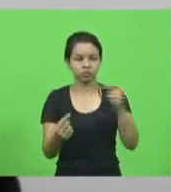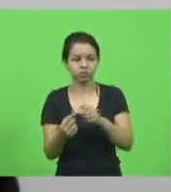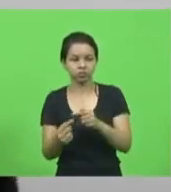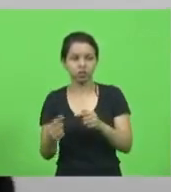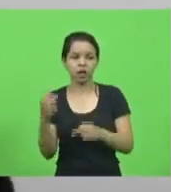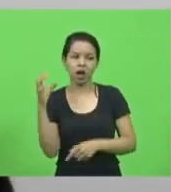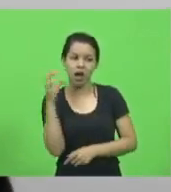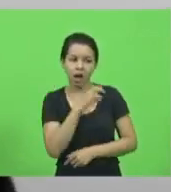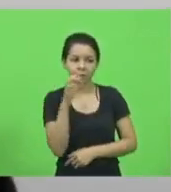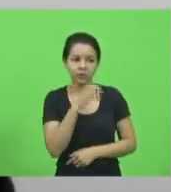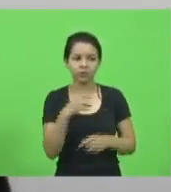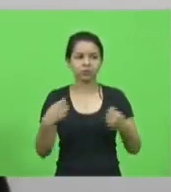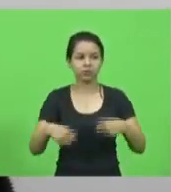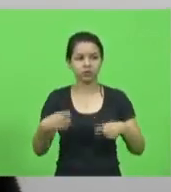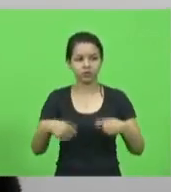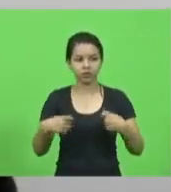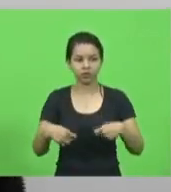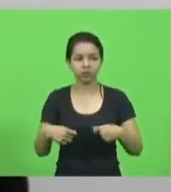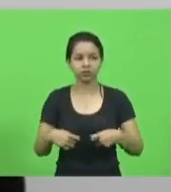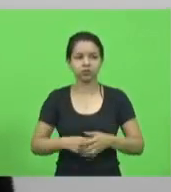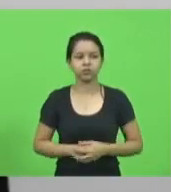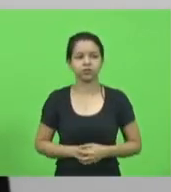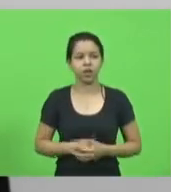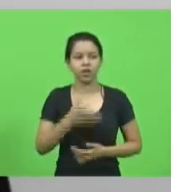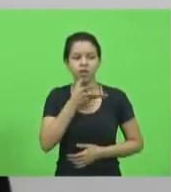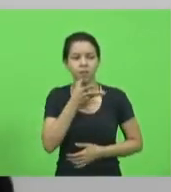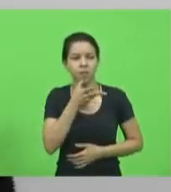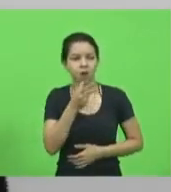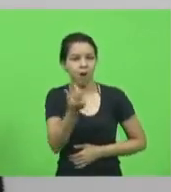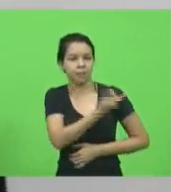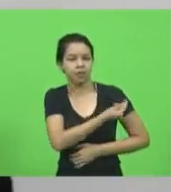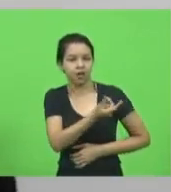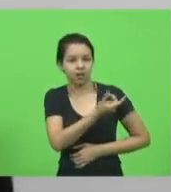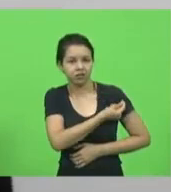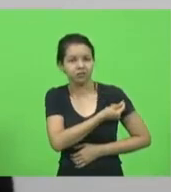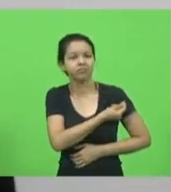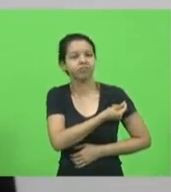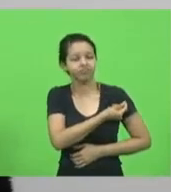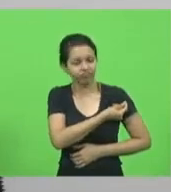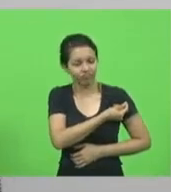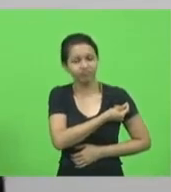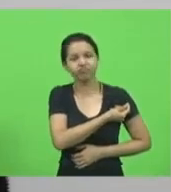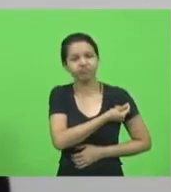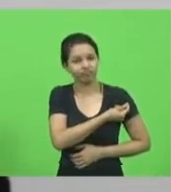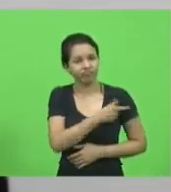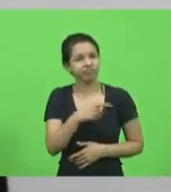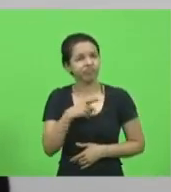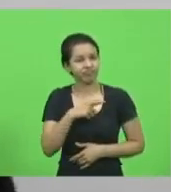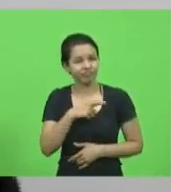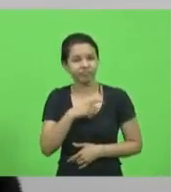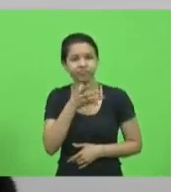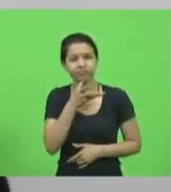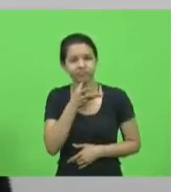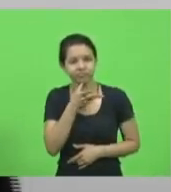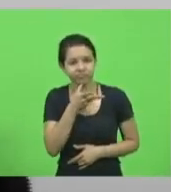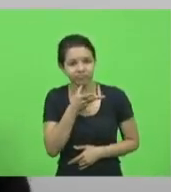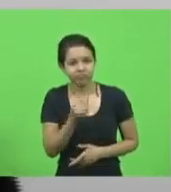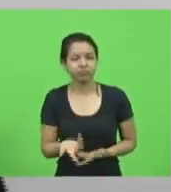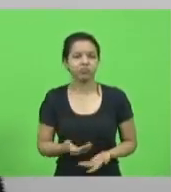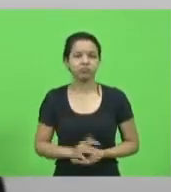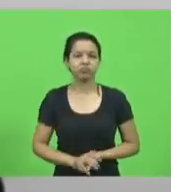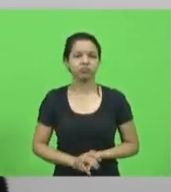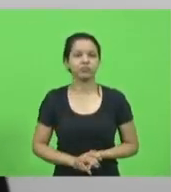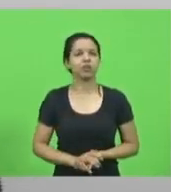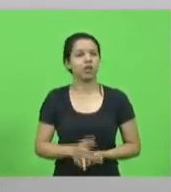rapidez. A demora da aplicação é muito grande, essas primeiras doses eram poucas